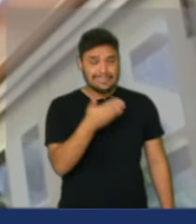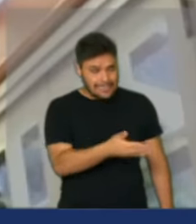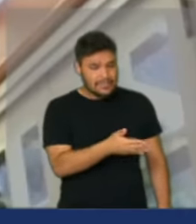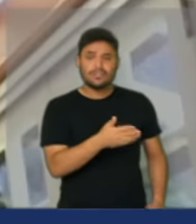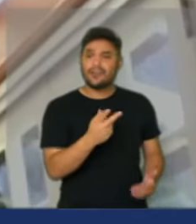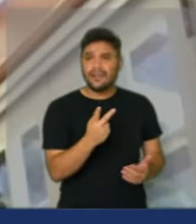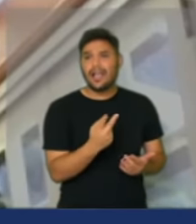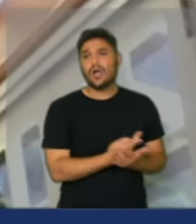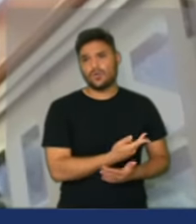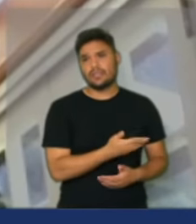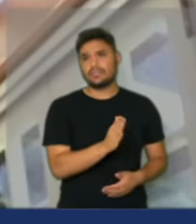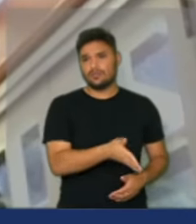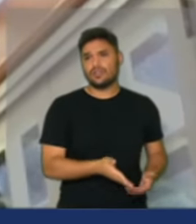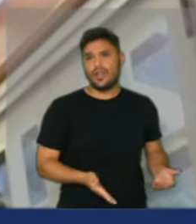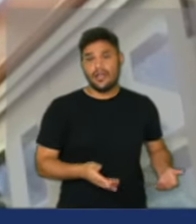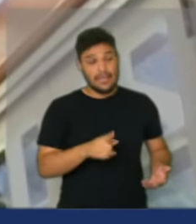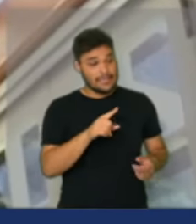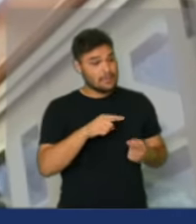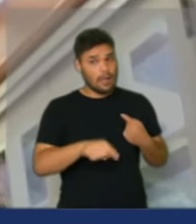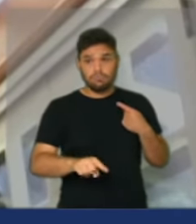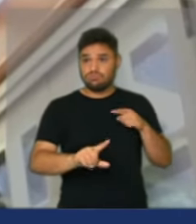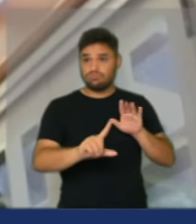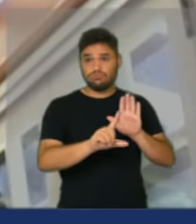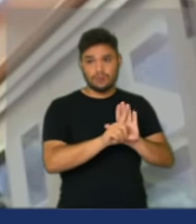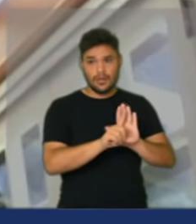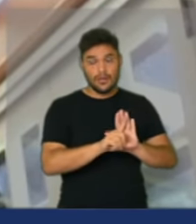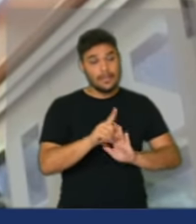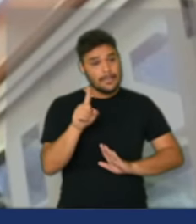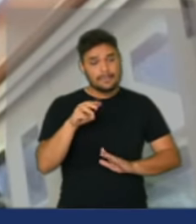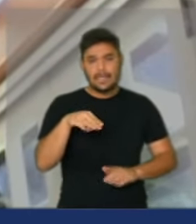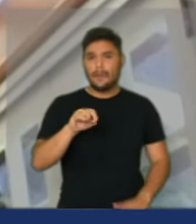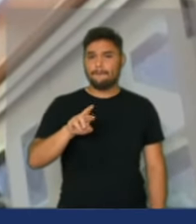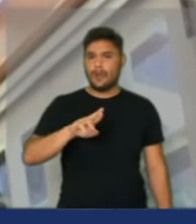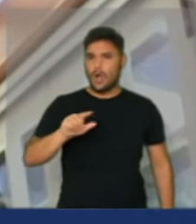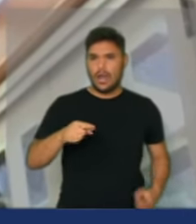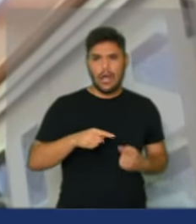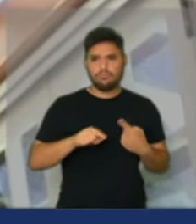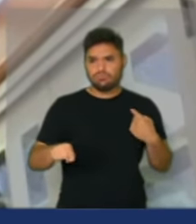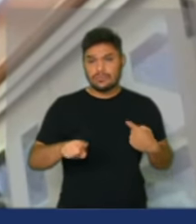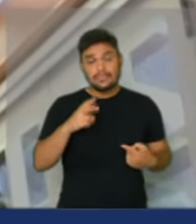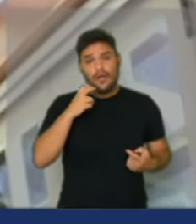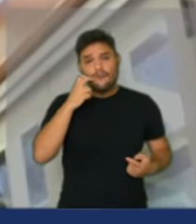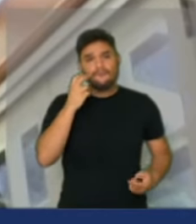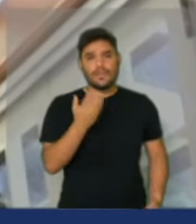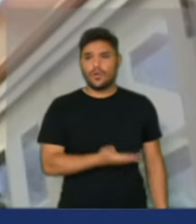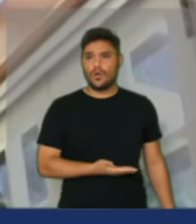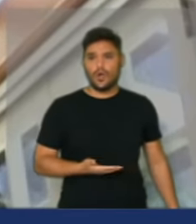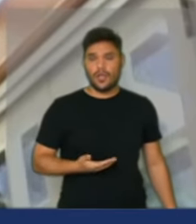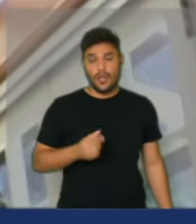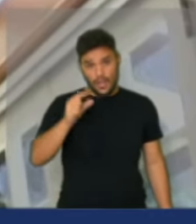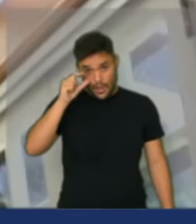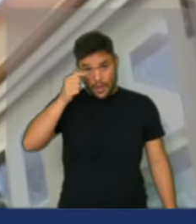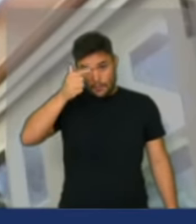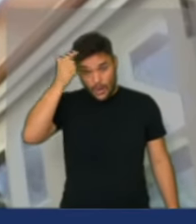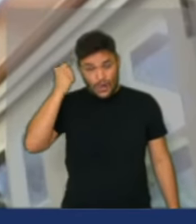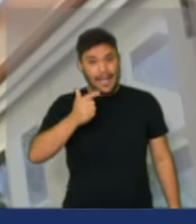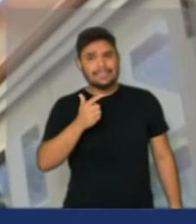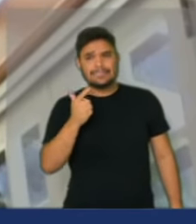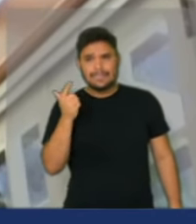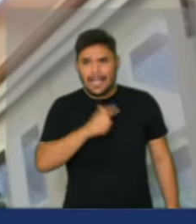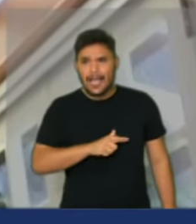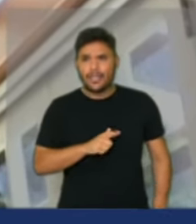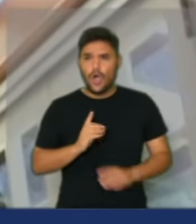aconteceu. Isto é ilegal, isto é imoral e isto é uma vergonha. Paulo Guedes ganhou ao longo